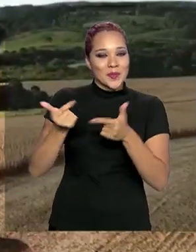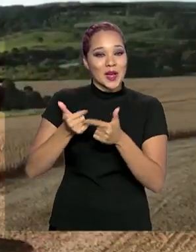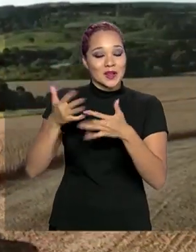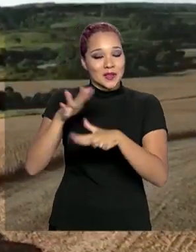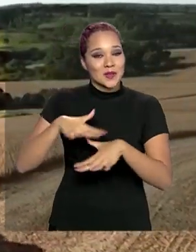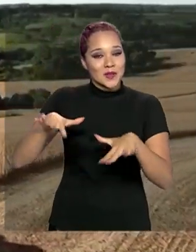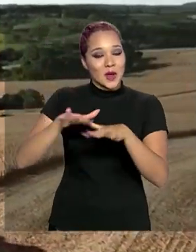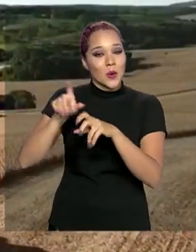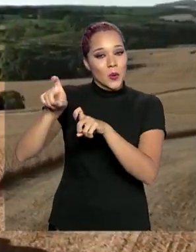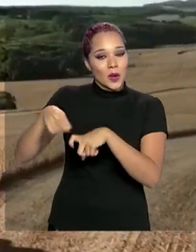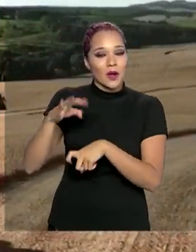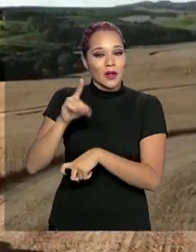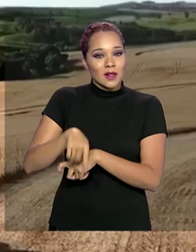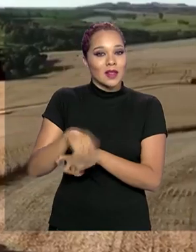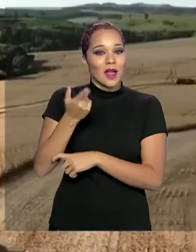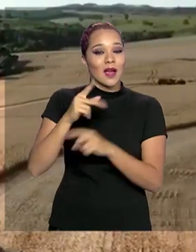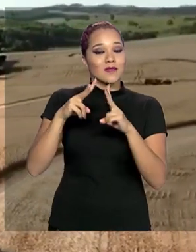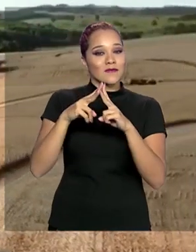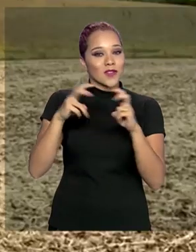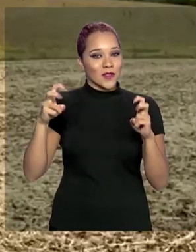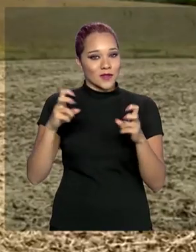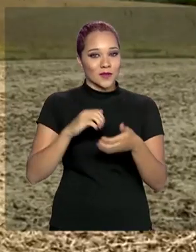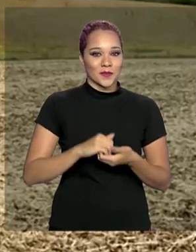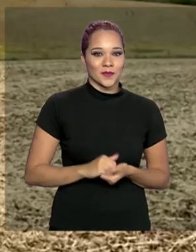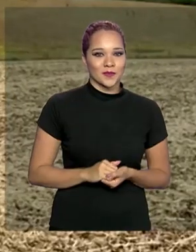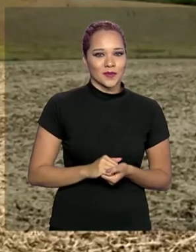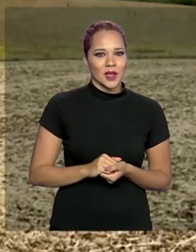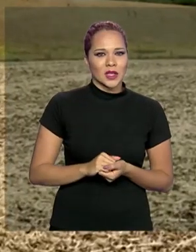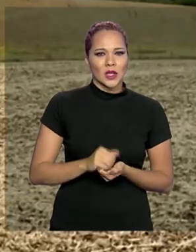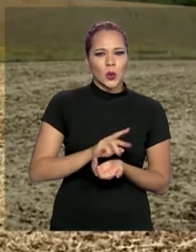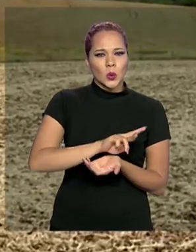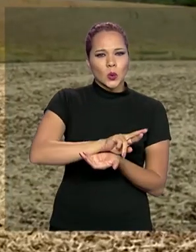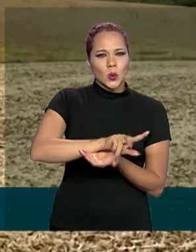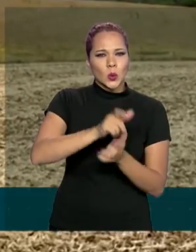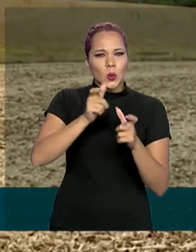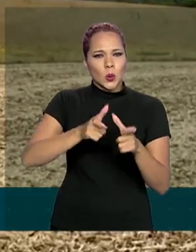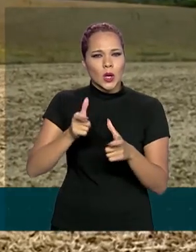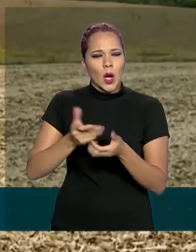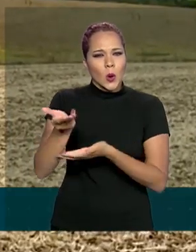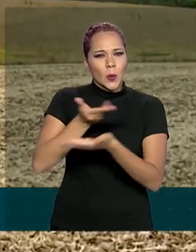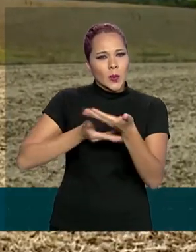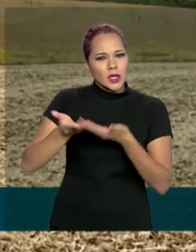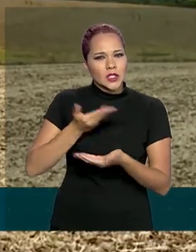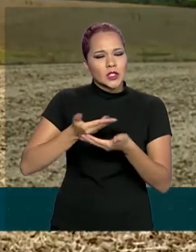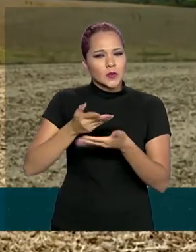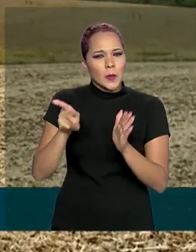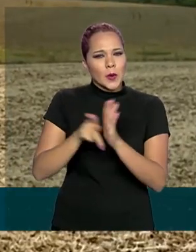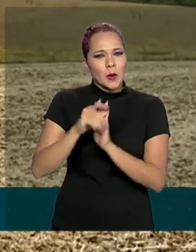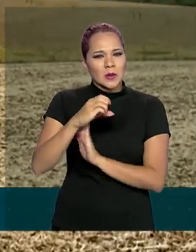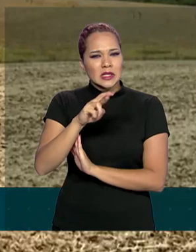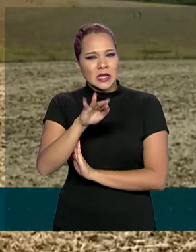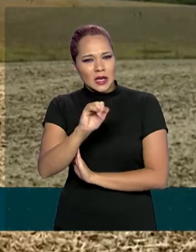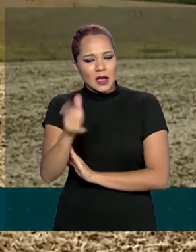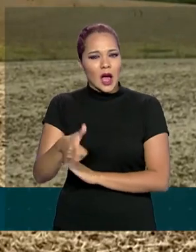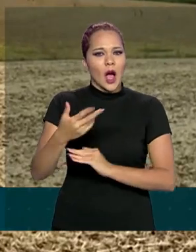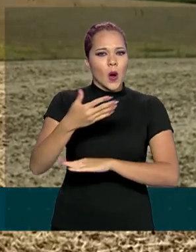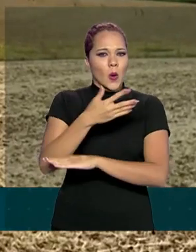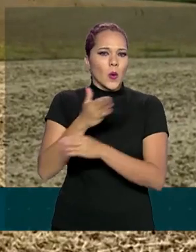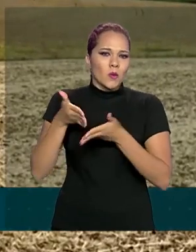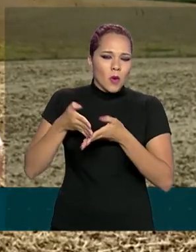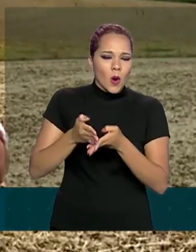rural em Campos Novos, Santa Catarina. Todos os entrepostos, cooperativas, cerealistas, portos e estradas